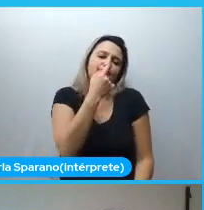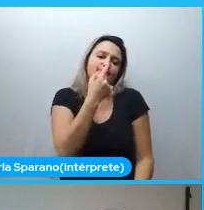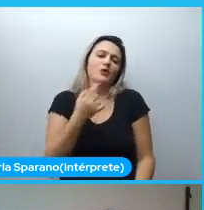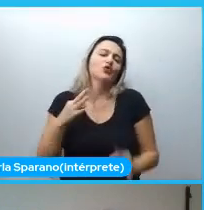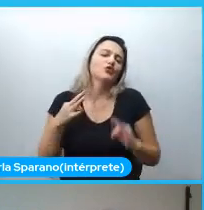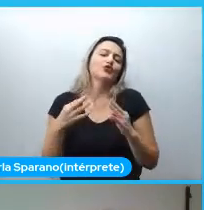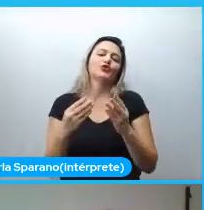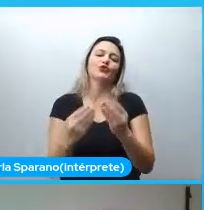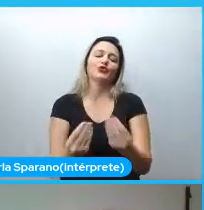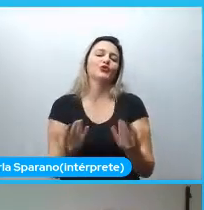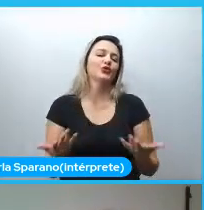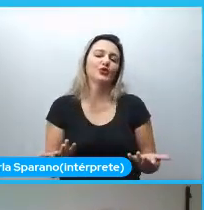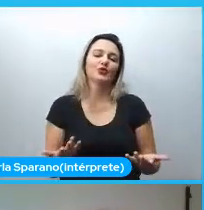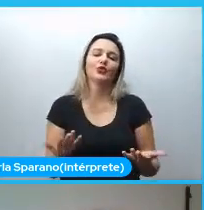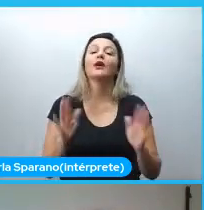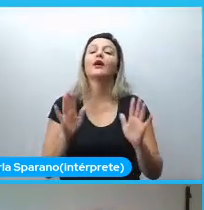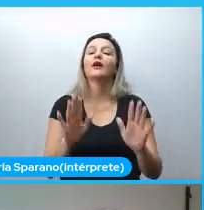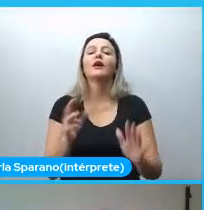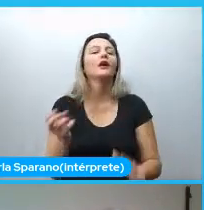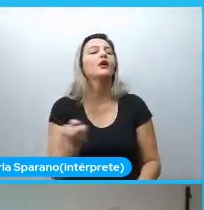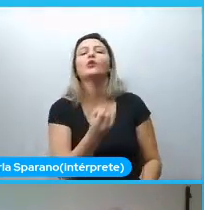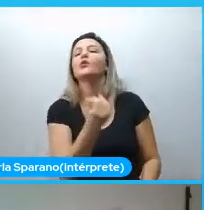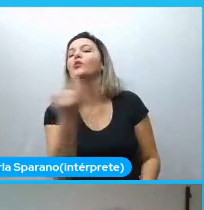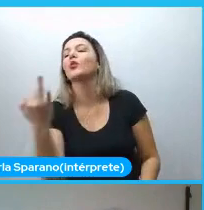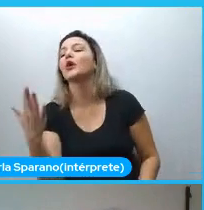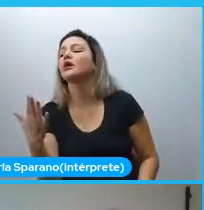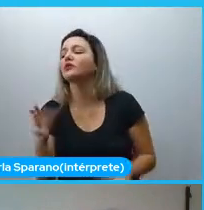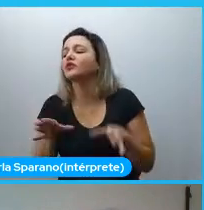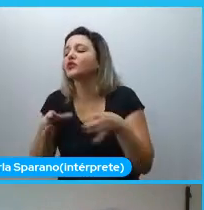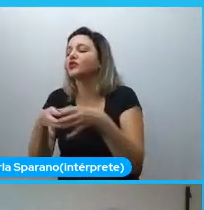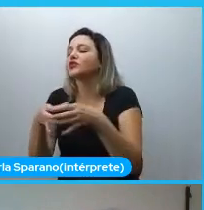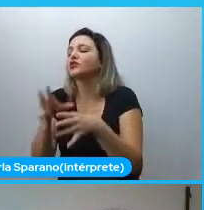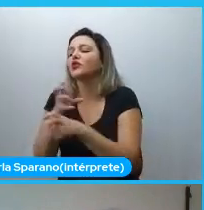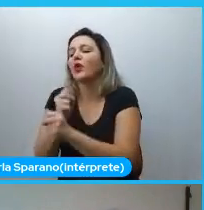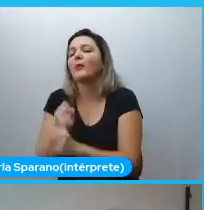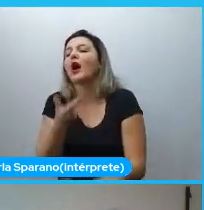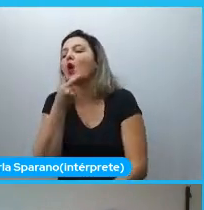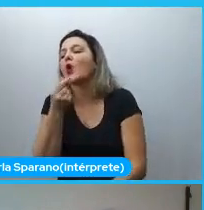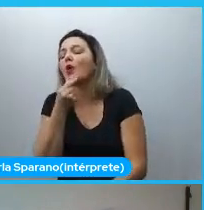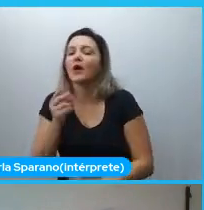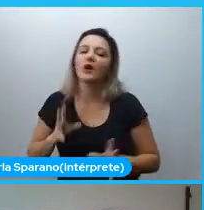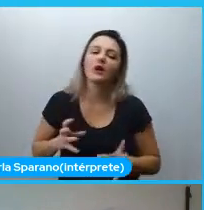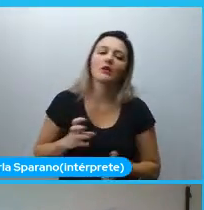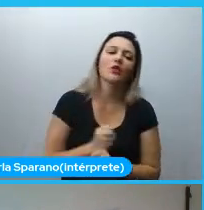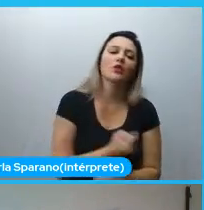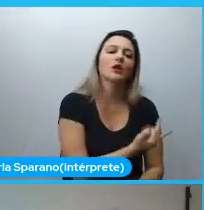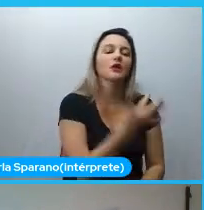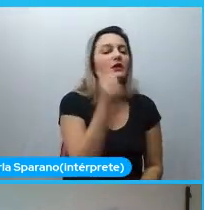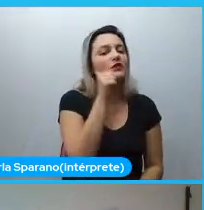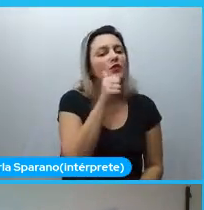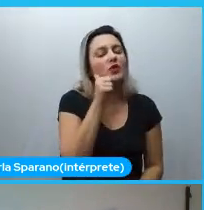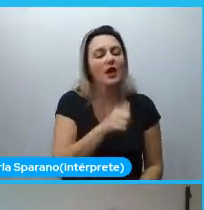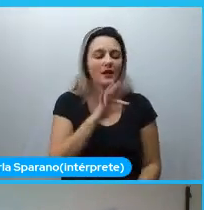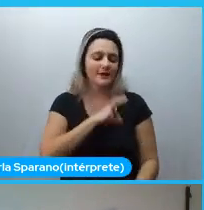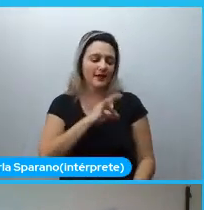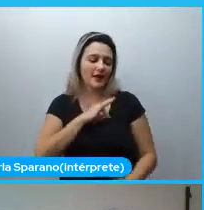aquela coisa, né? De quantos homens, quantas mulheres, faixa etária, renda, estado civil.